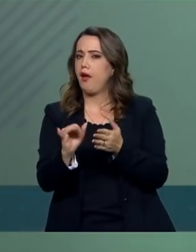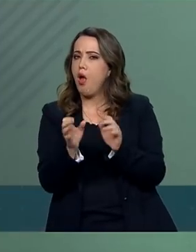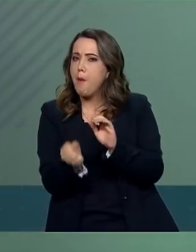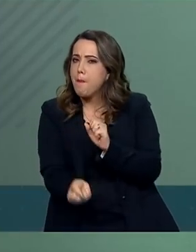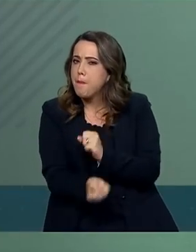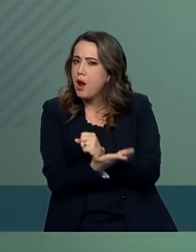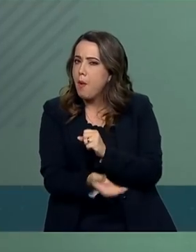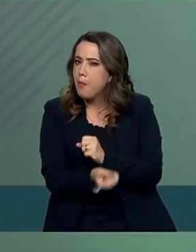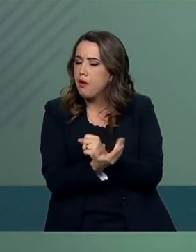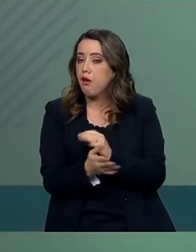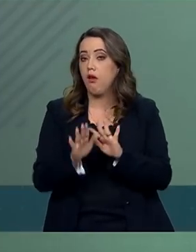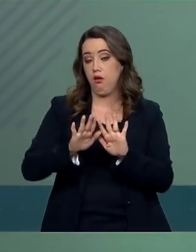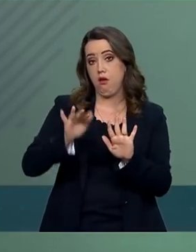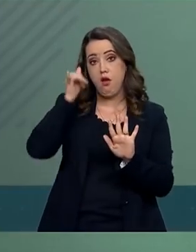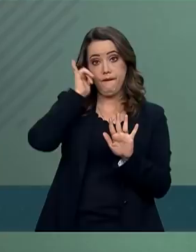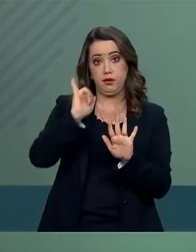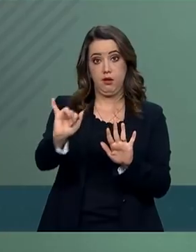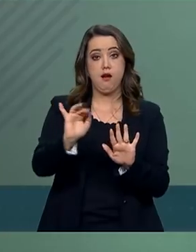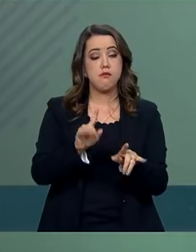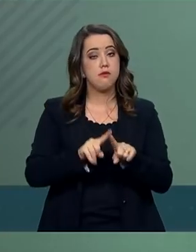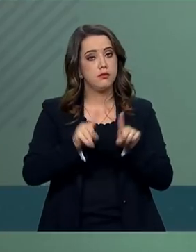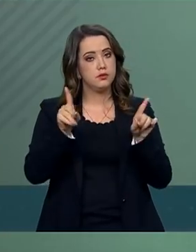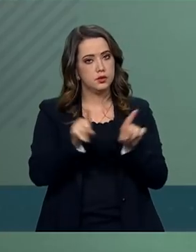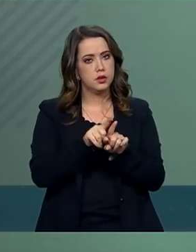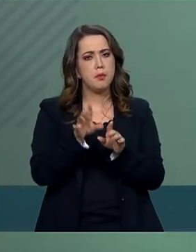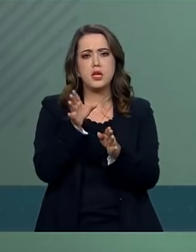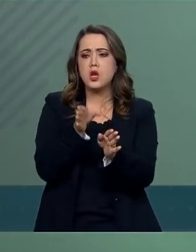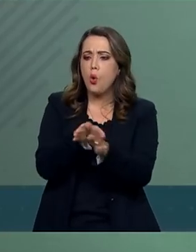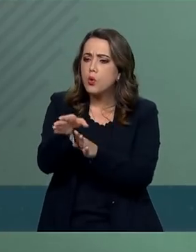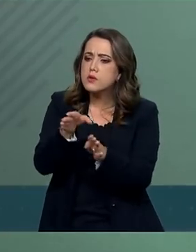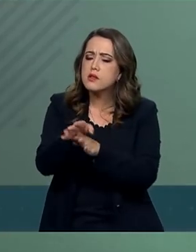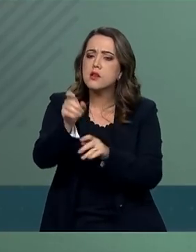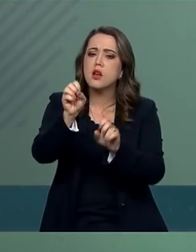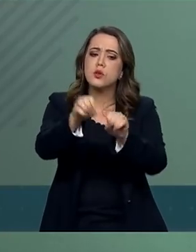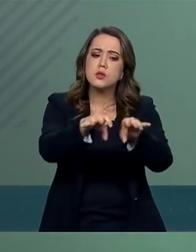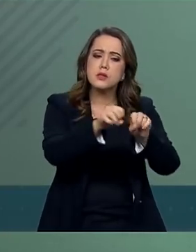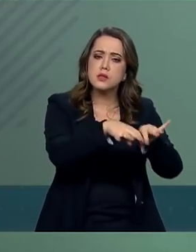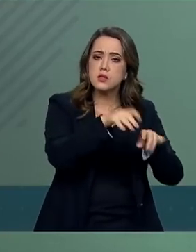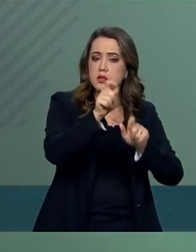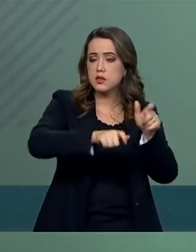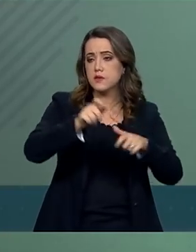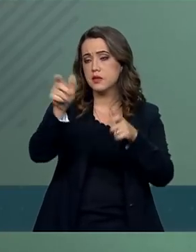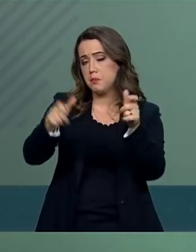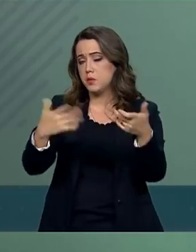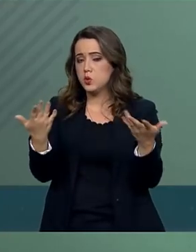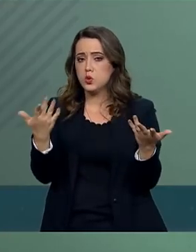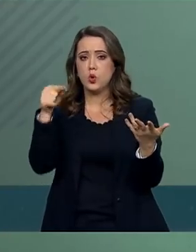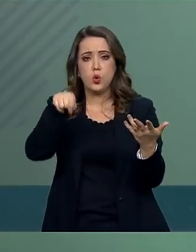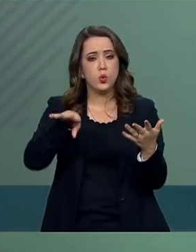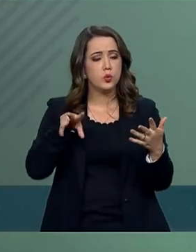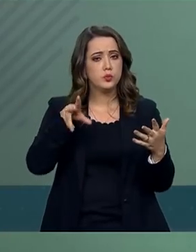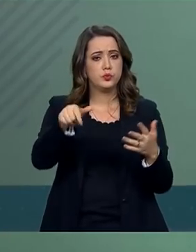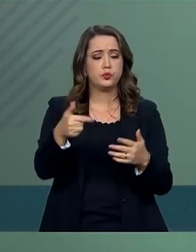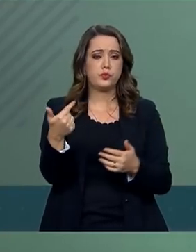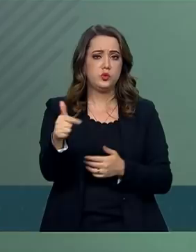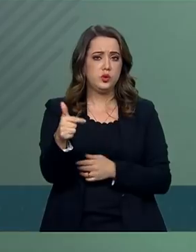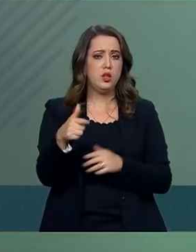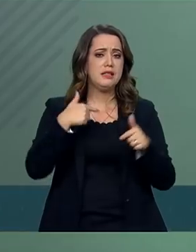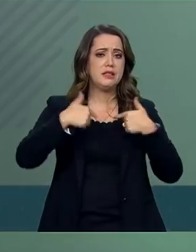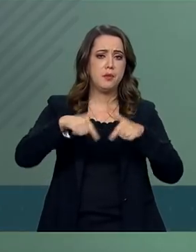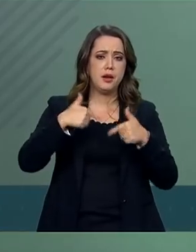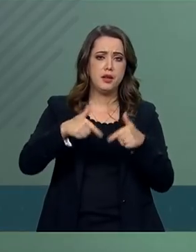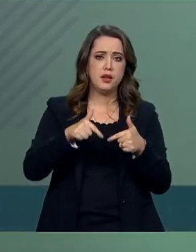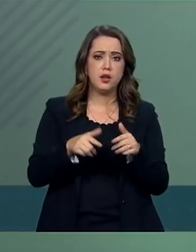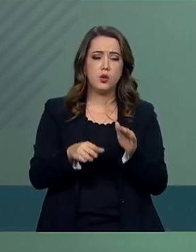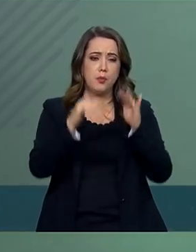conforme a legislação e reorientando aqueles que, eventualmente, não estando em tóton, atuando em